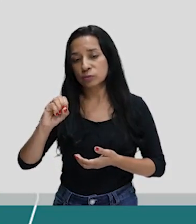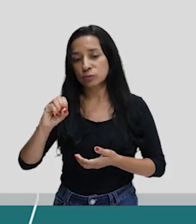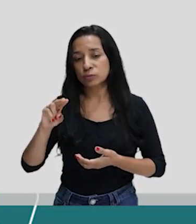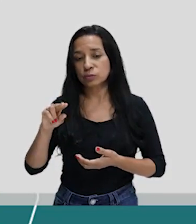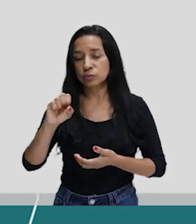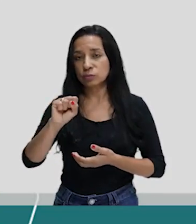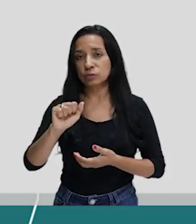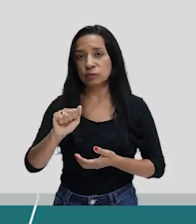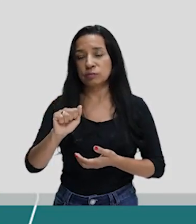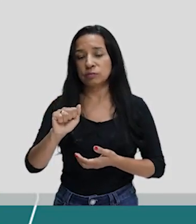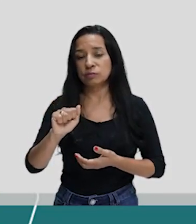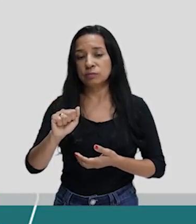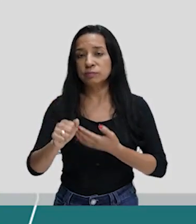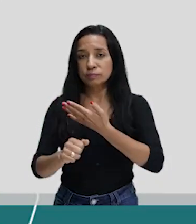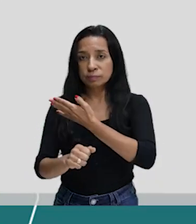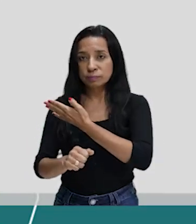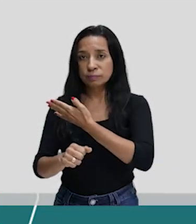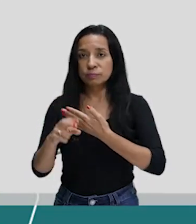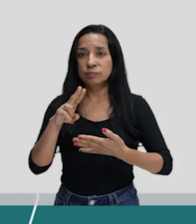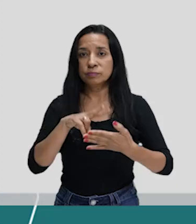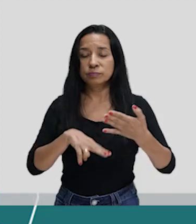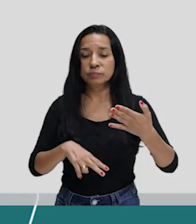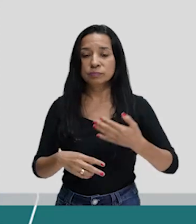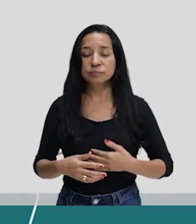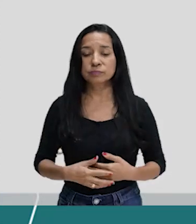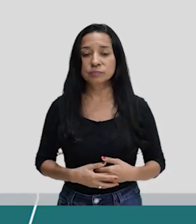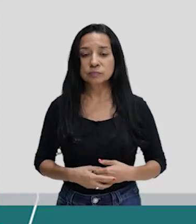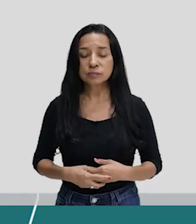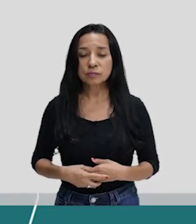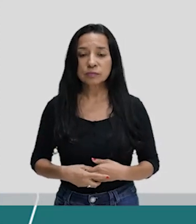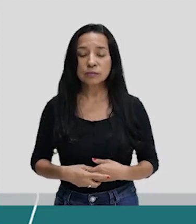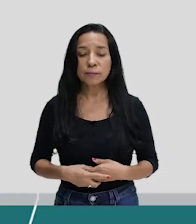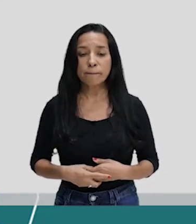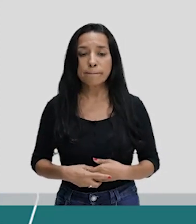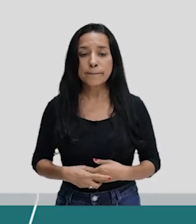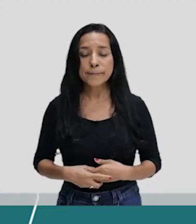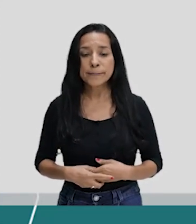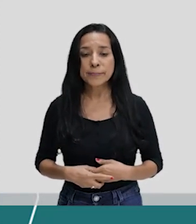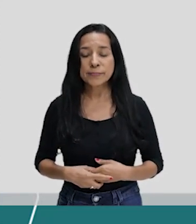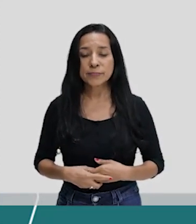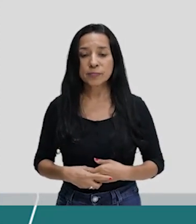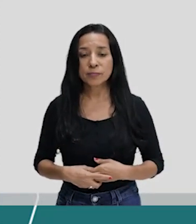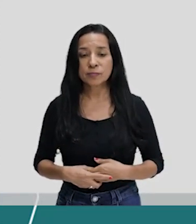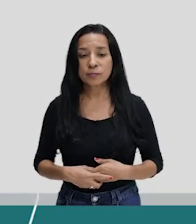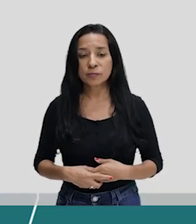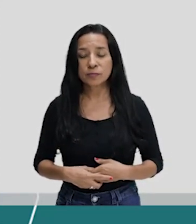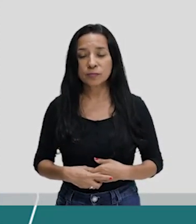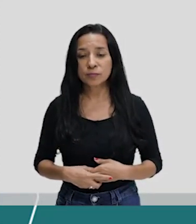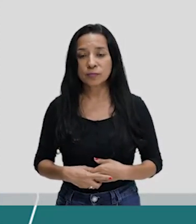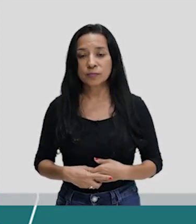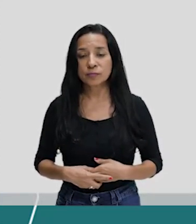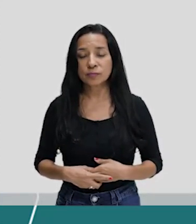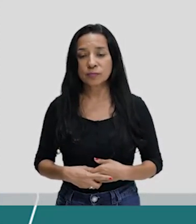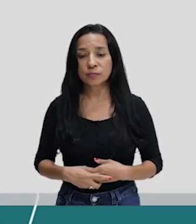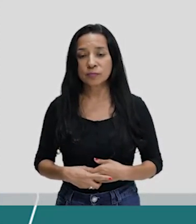Indefiníveis músicas supremas, harmonias da cor e do perfume. Olha só, quando eu